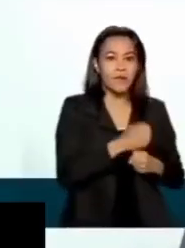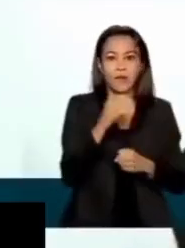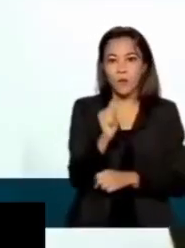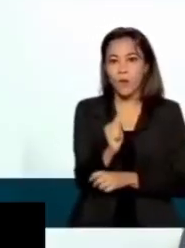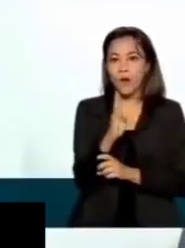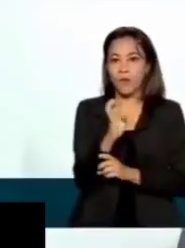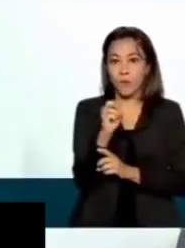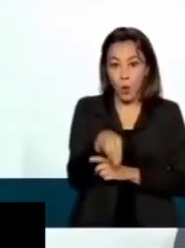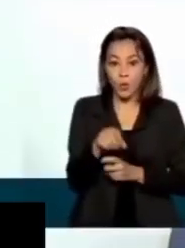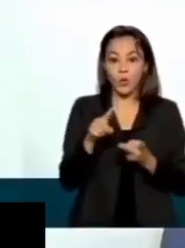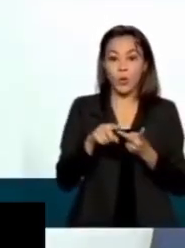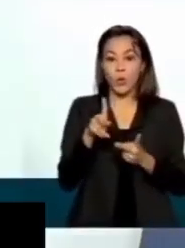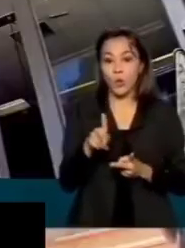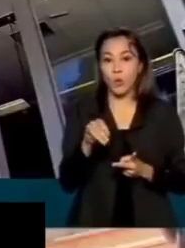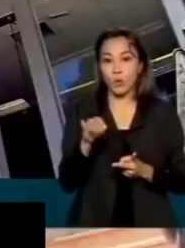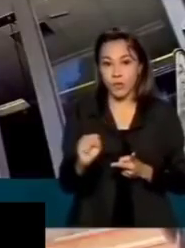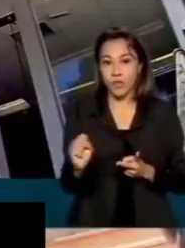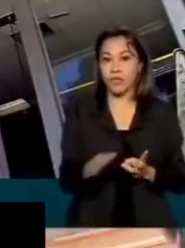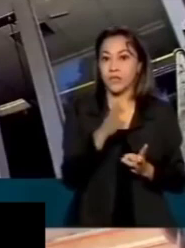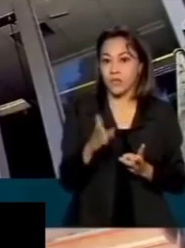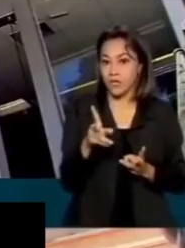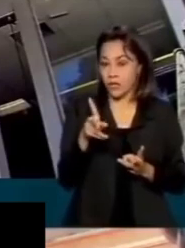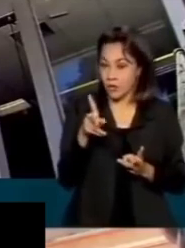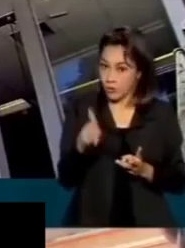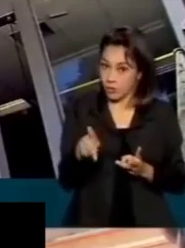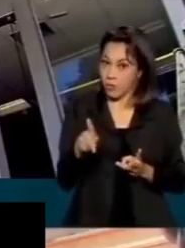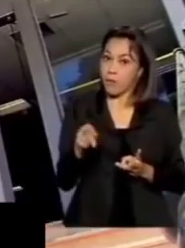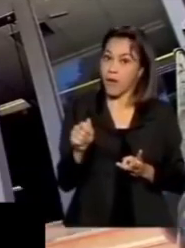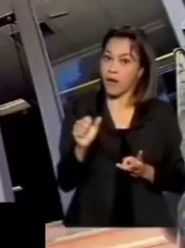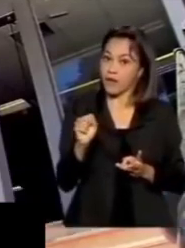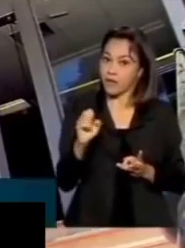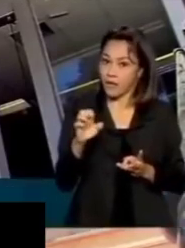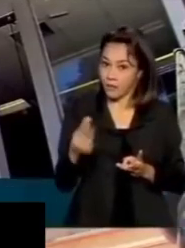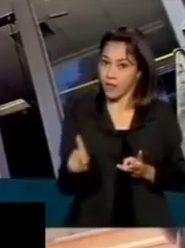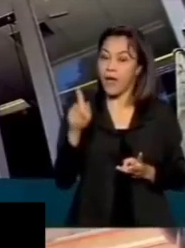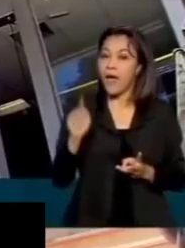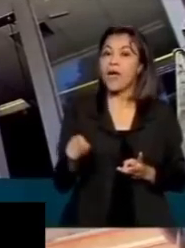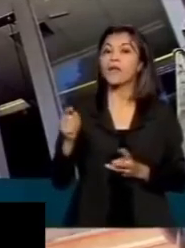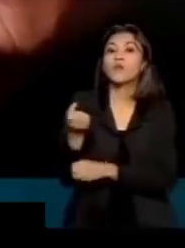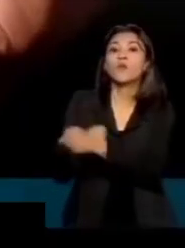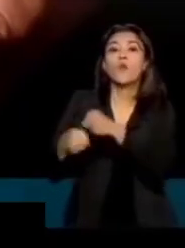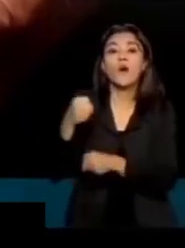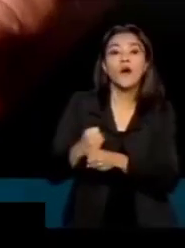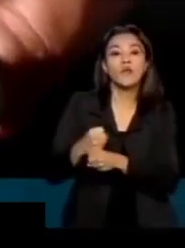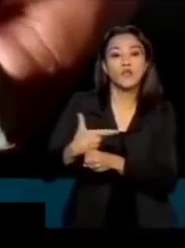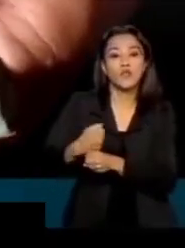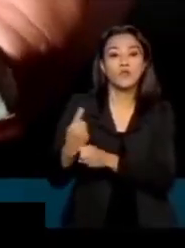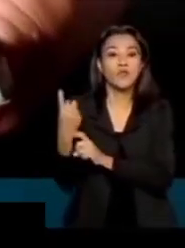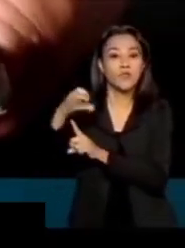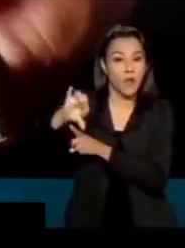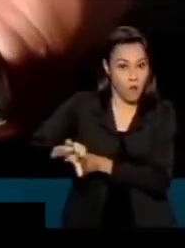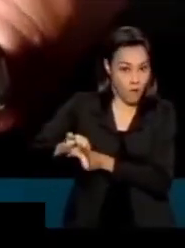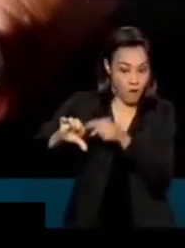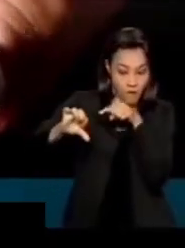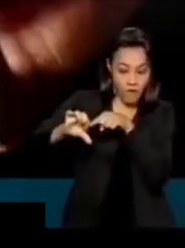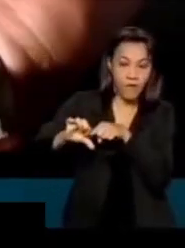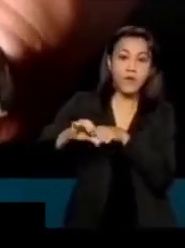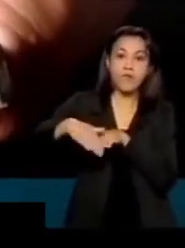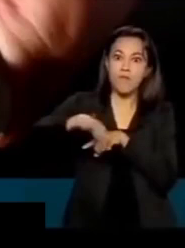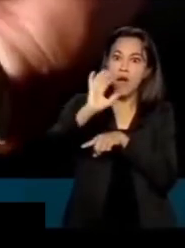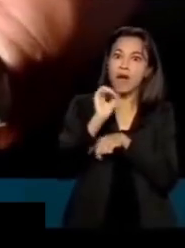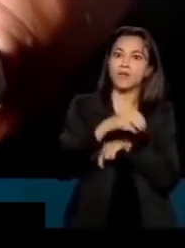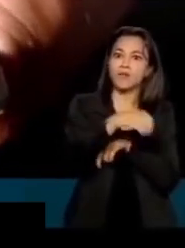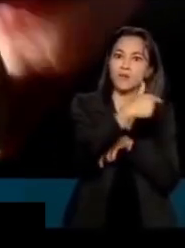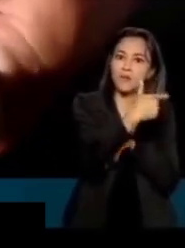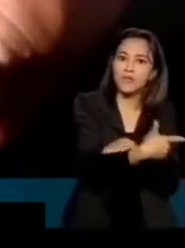PIS-PASEP a que tinham direito. O benefício é referente ao ano de 2019. São mais de R 208